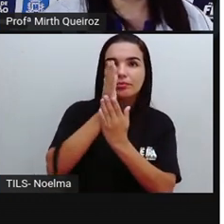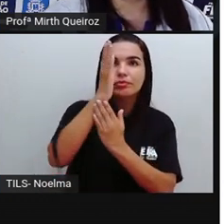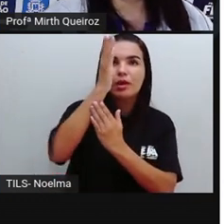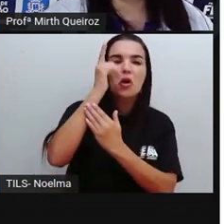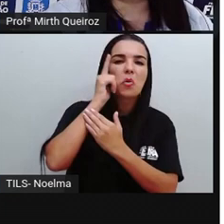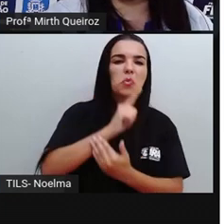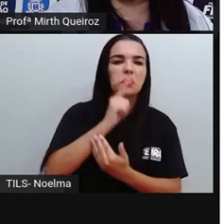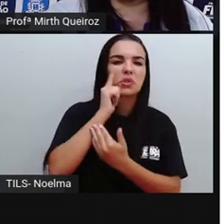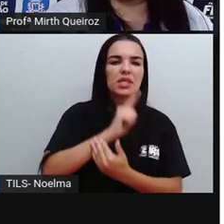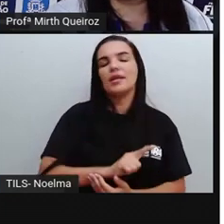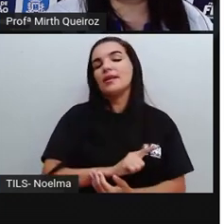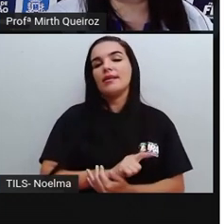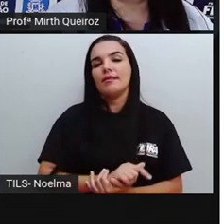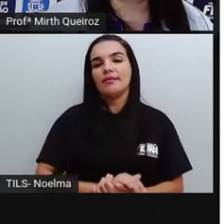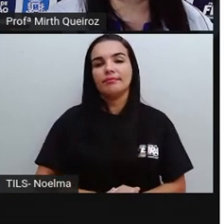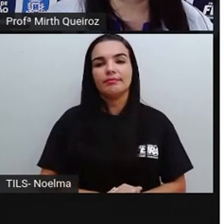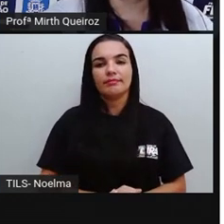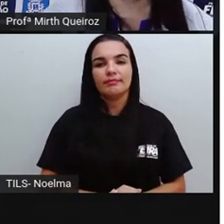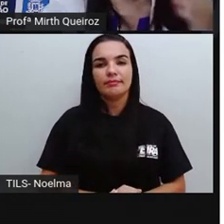ascensão.